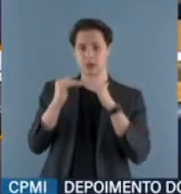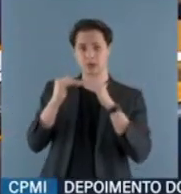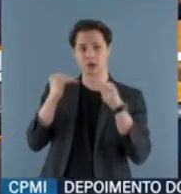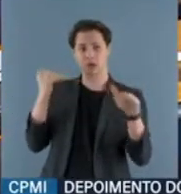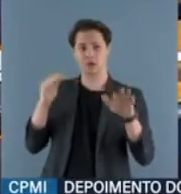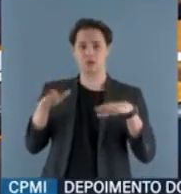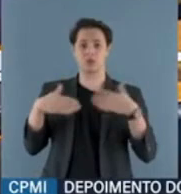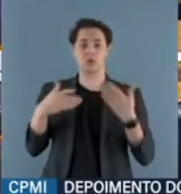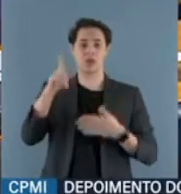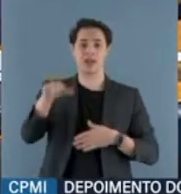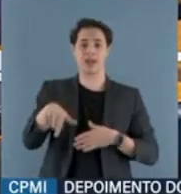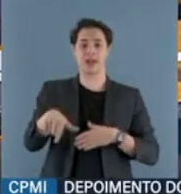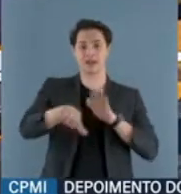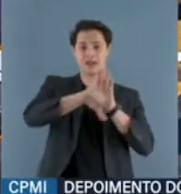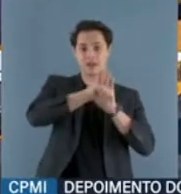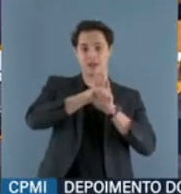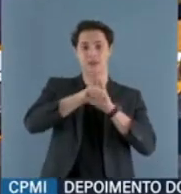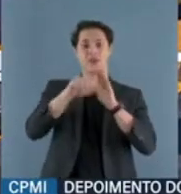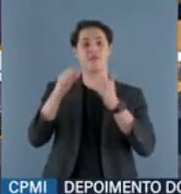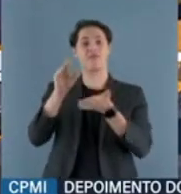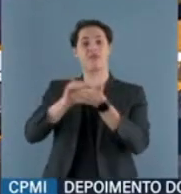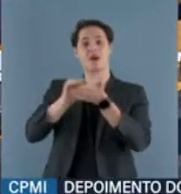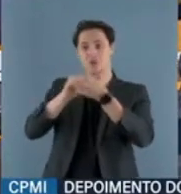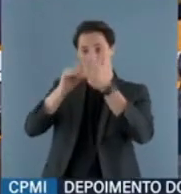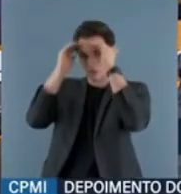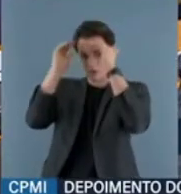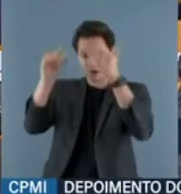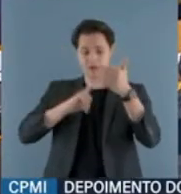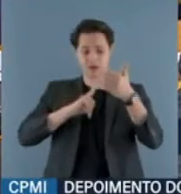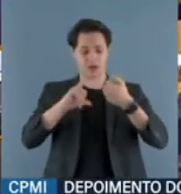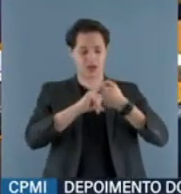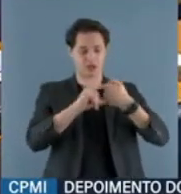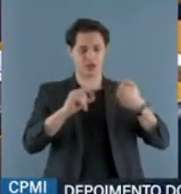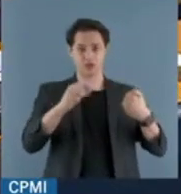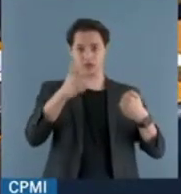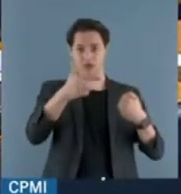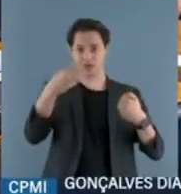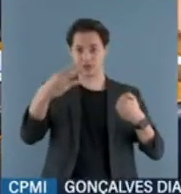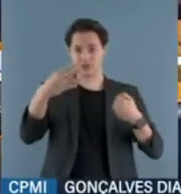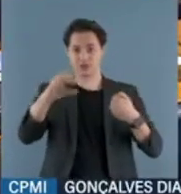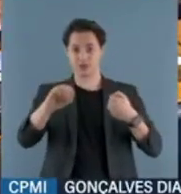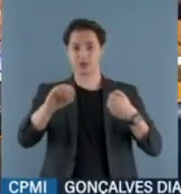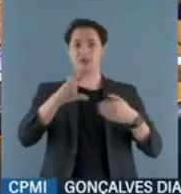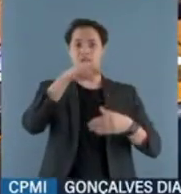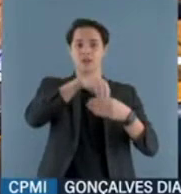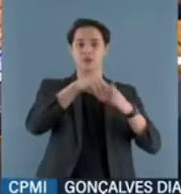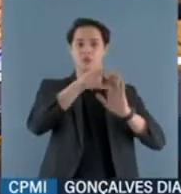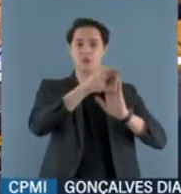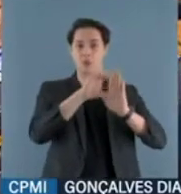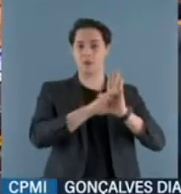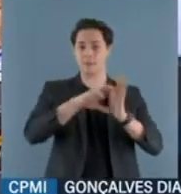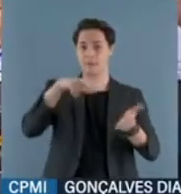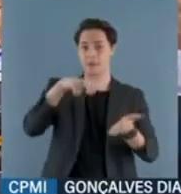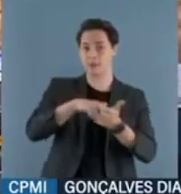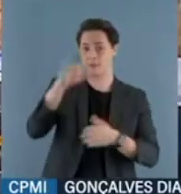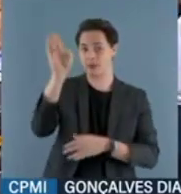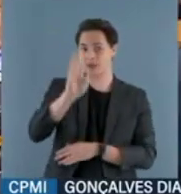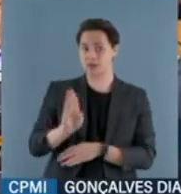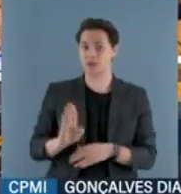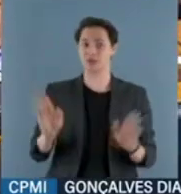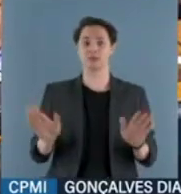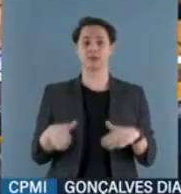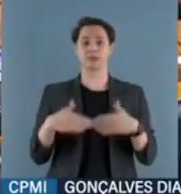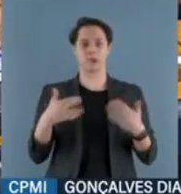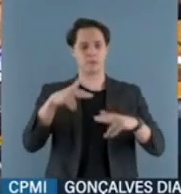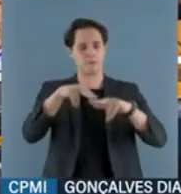configura o crime de desobediência previsto no artigo 330 do Código Penal Brasileiro. Então, essa é a decisão do Supremo. Por essa razão, o Ministério da